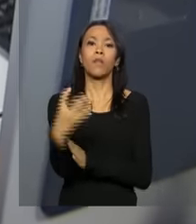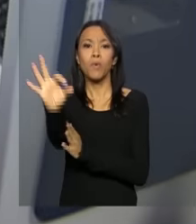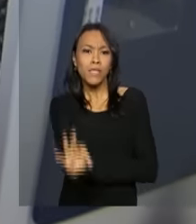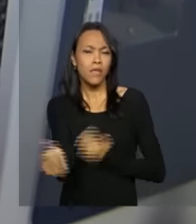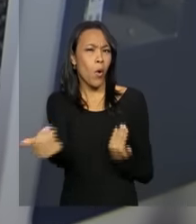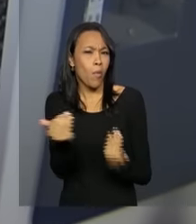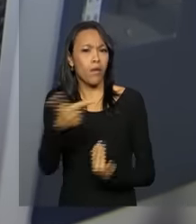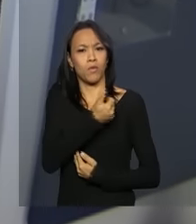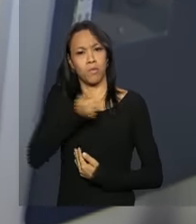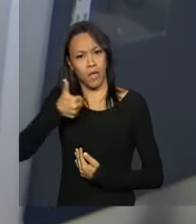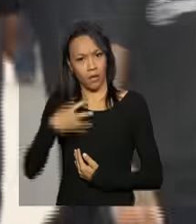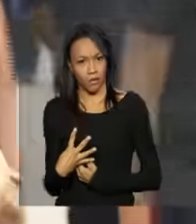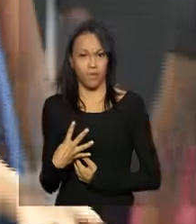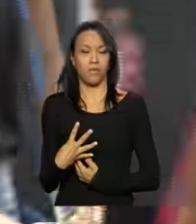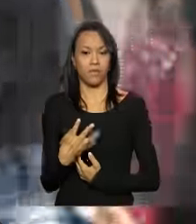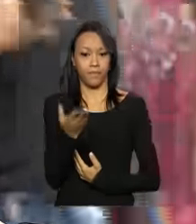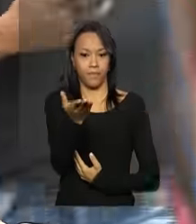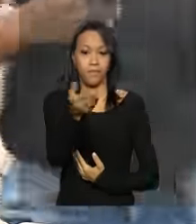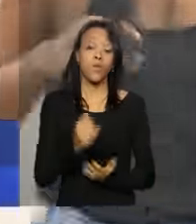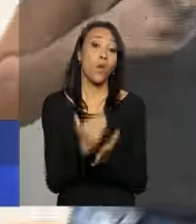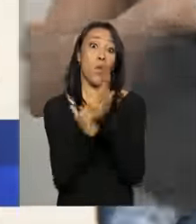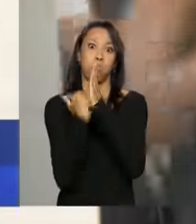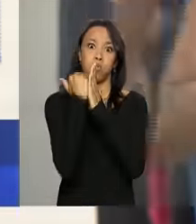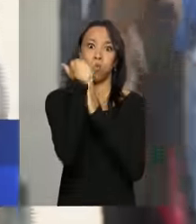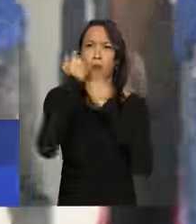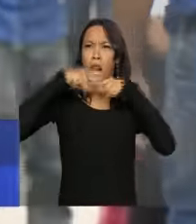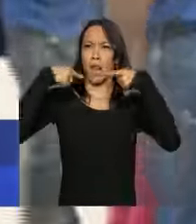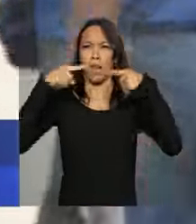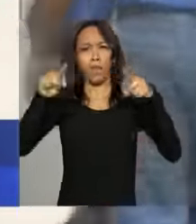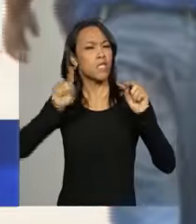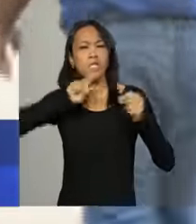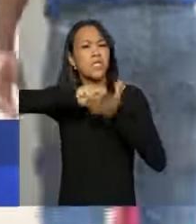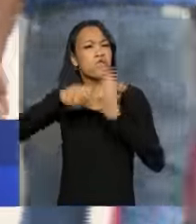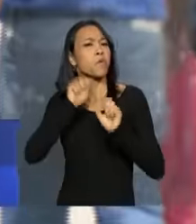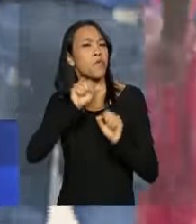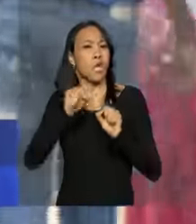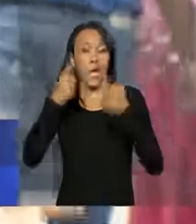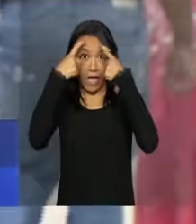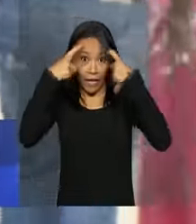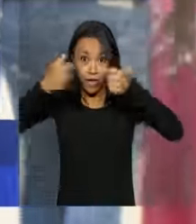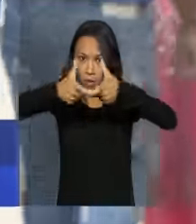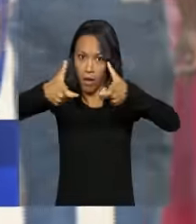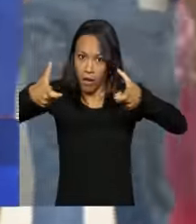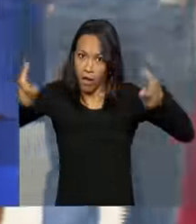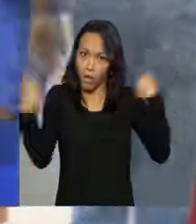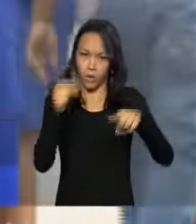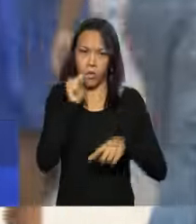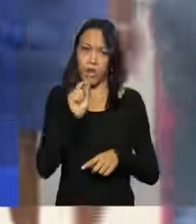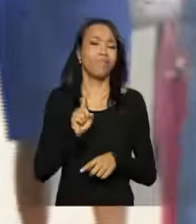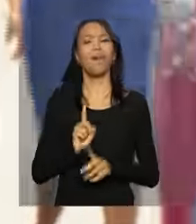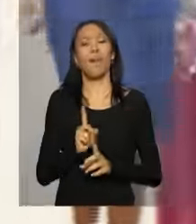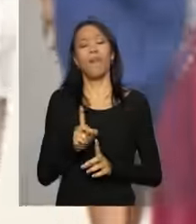em relação a 2014. O aumento no número de denúncias não significa que cresceu a violência contra a mulher.